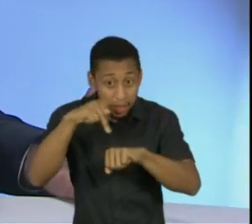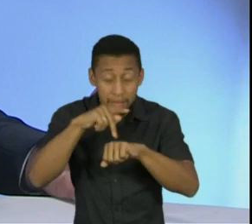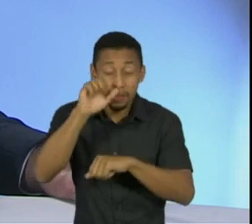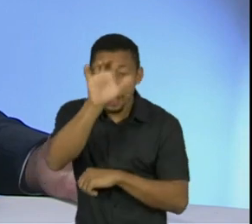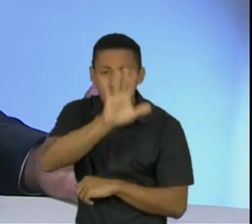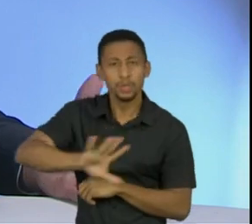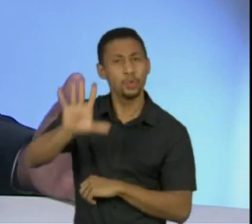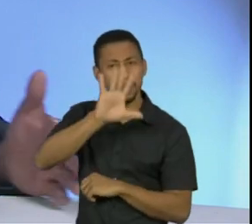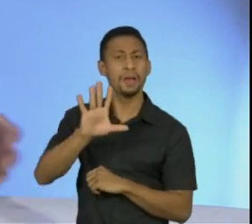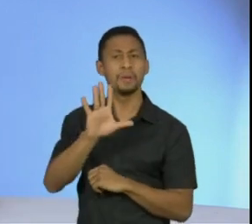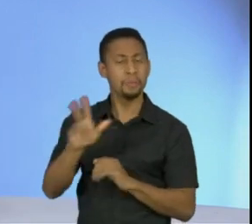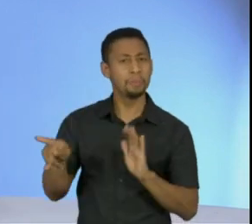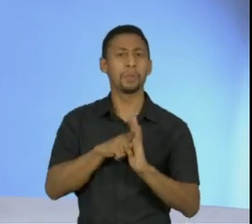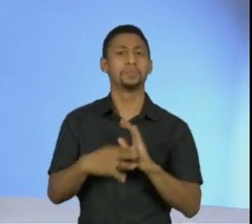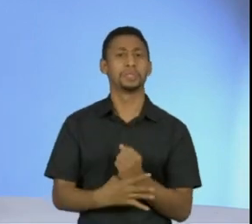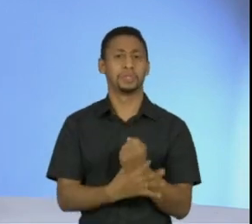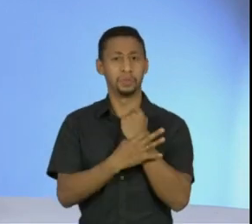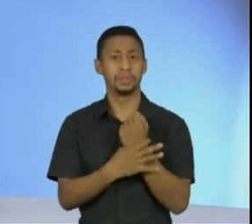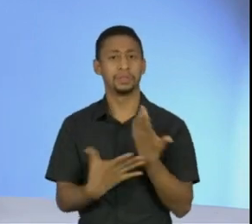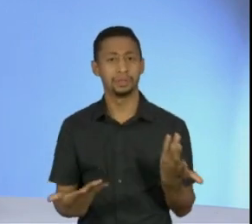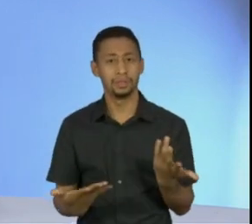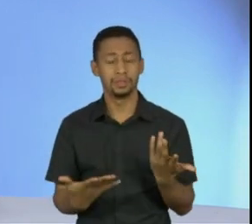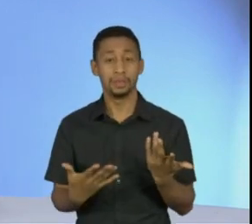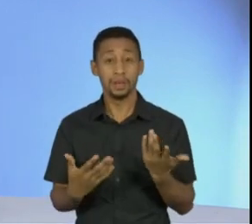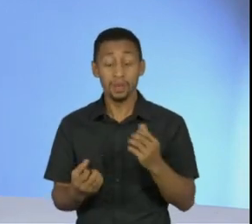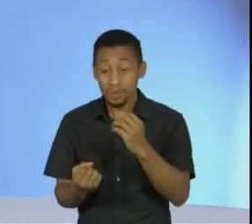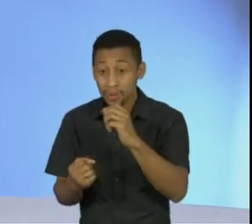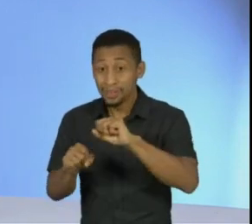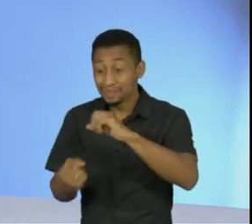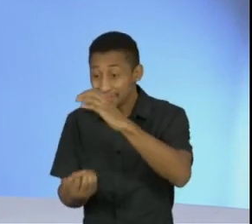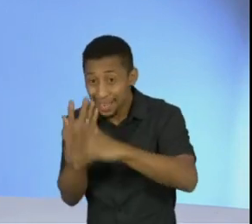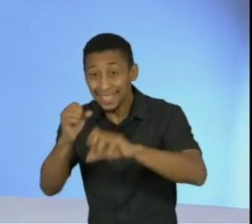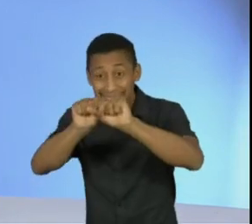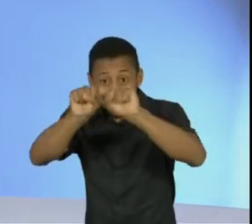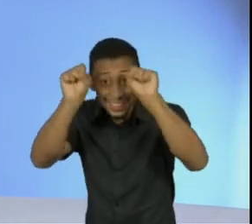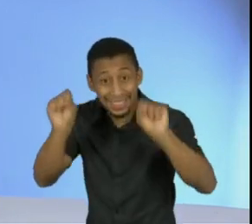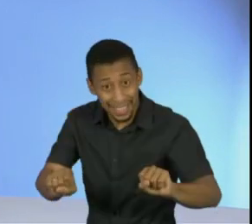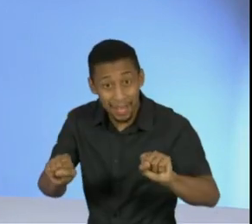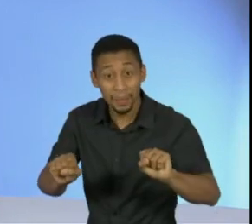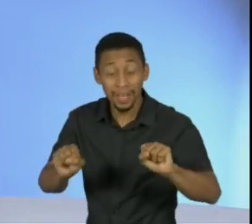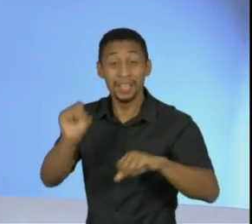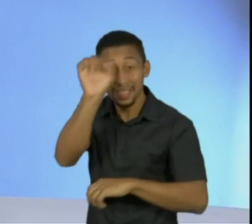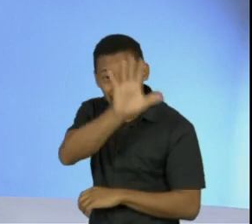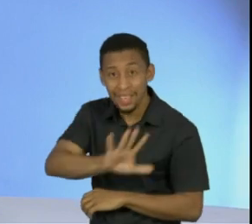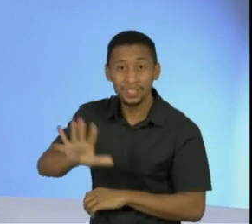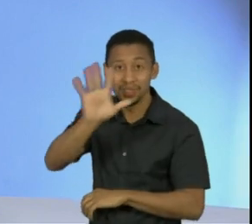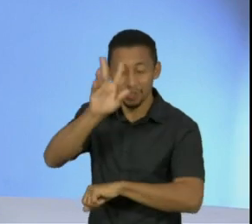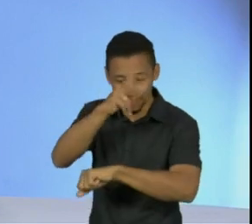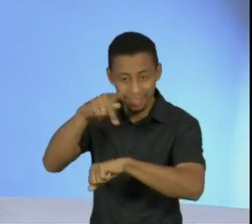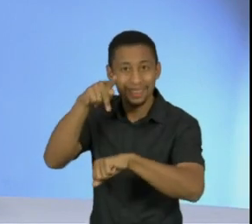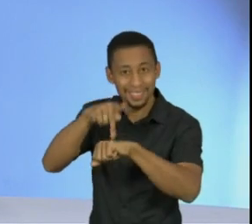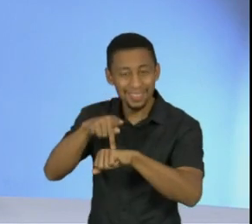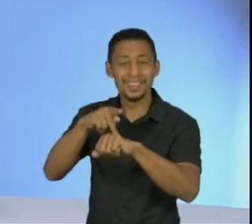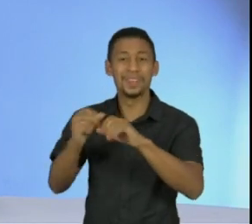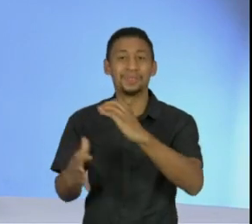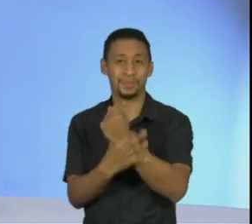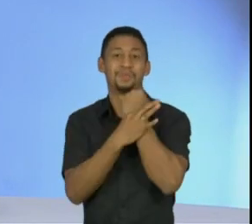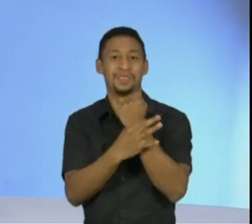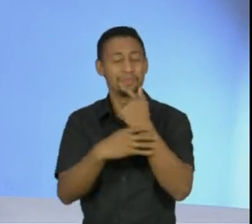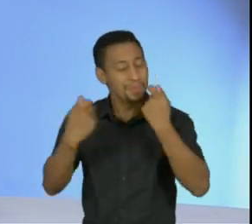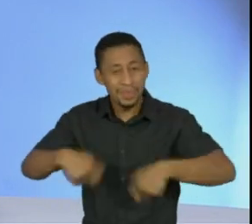governo do presidente Temer, um sistema nacional de segurança pública. Ora, se é o principal problema nacional, se é o